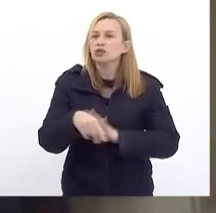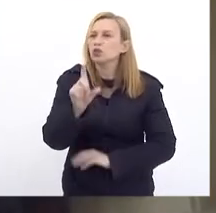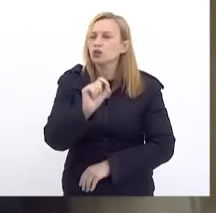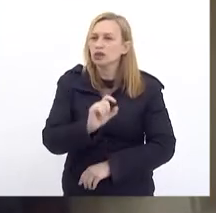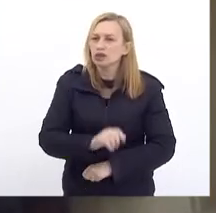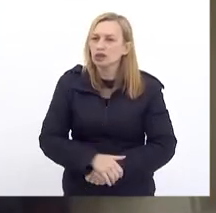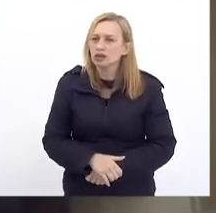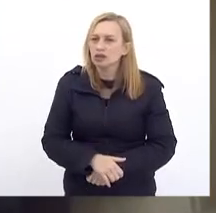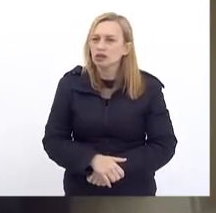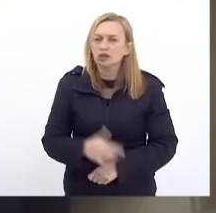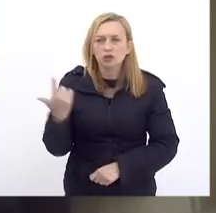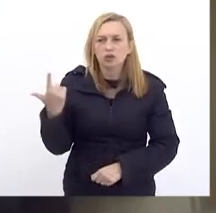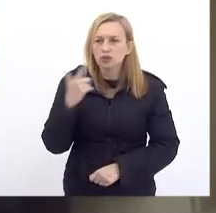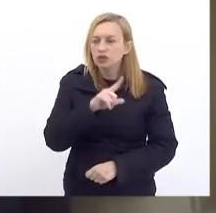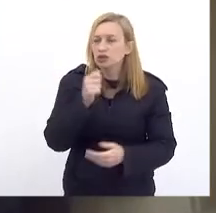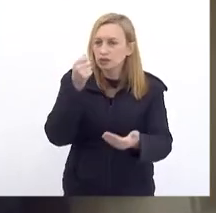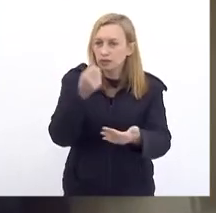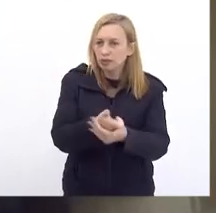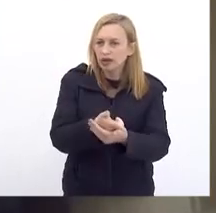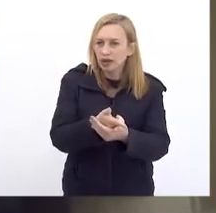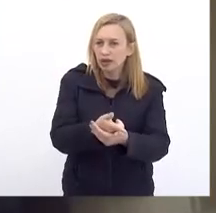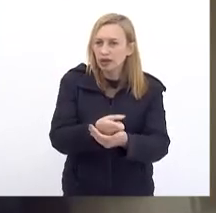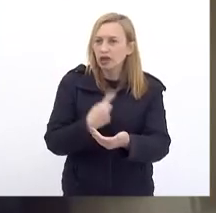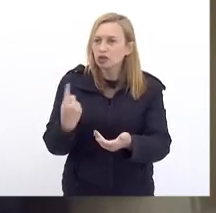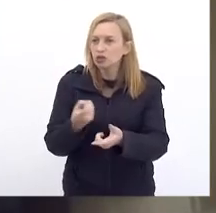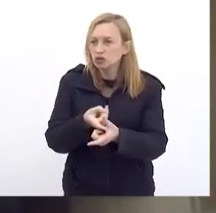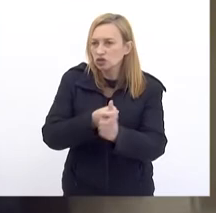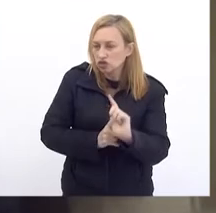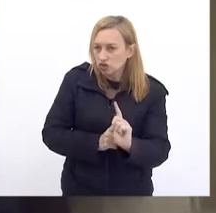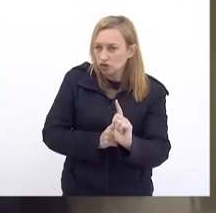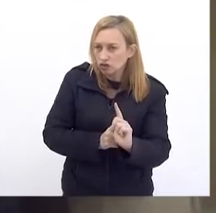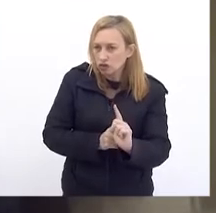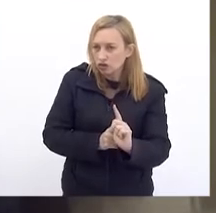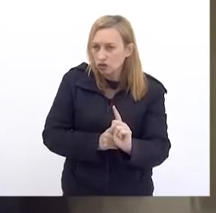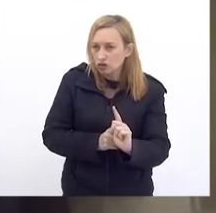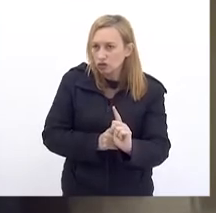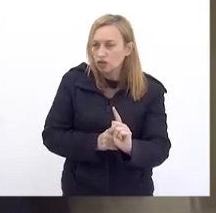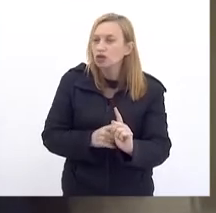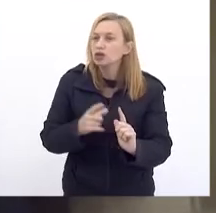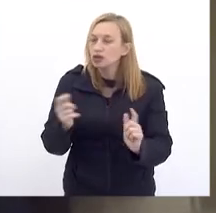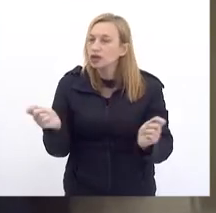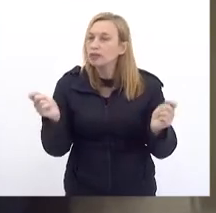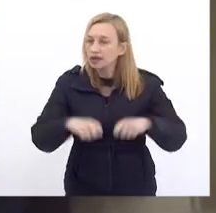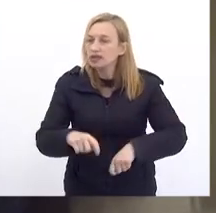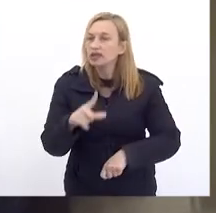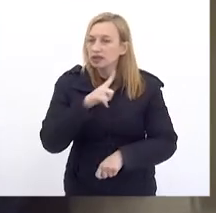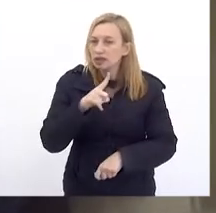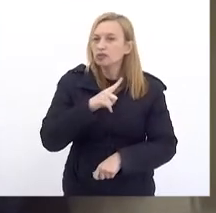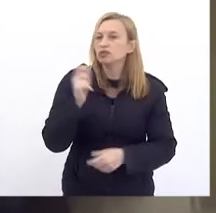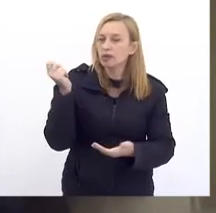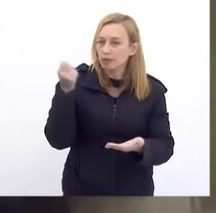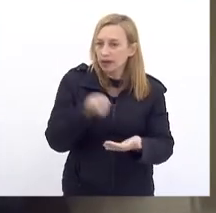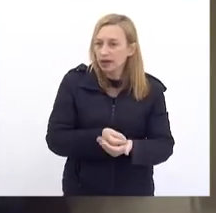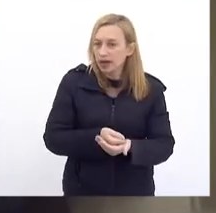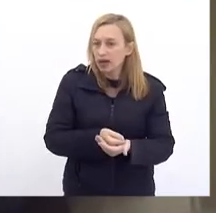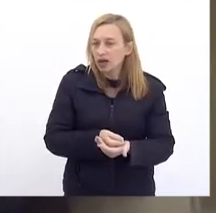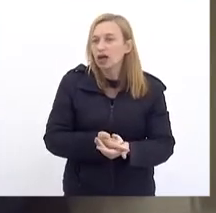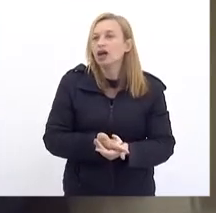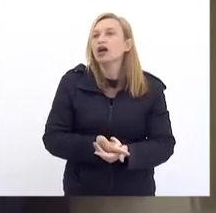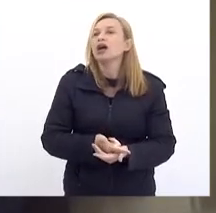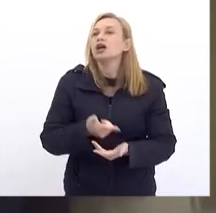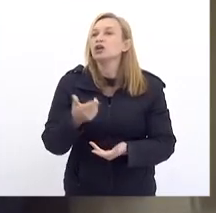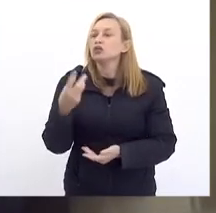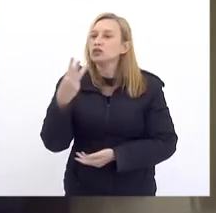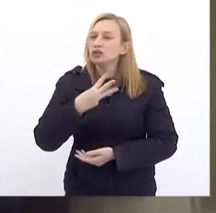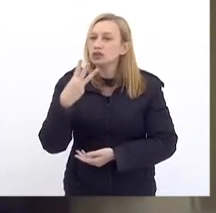A gente conseguir Pagar A nossa dívida Com aquilo Que a gente tem Capacidade Para pagar E o terceiro